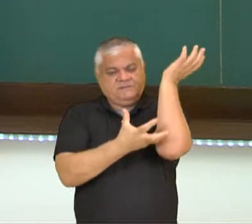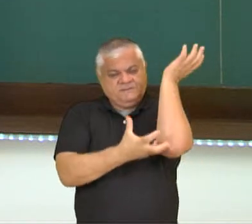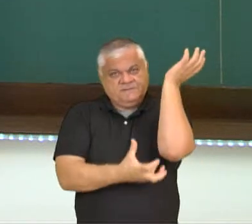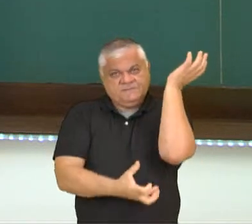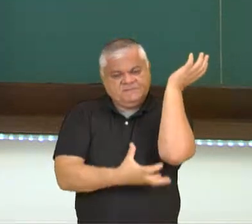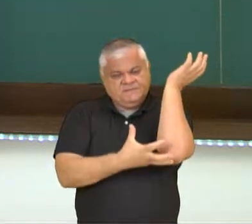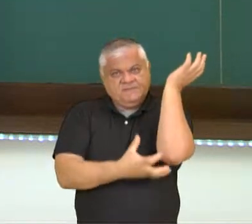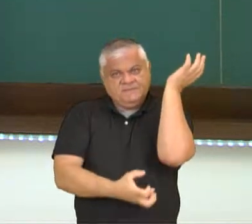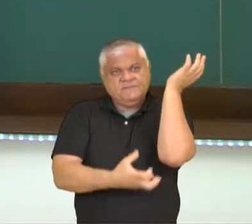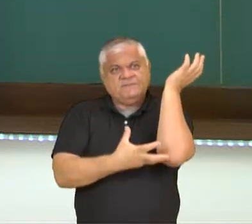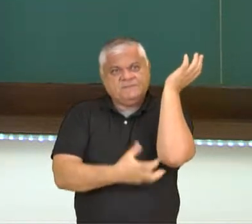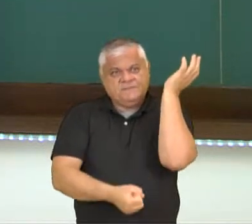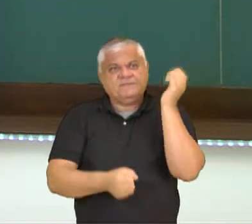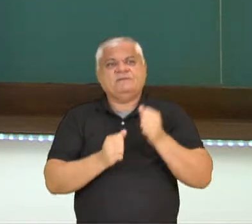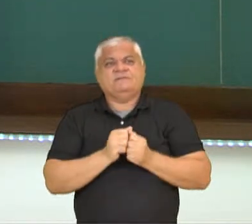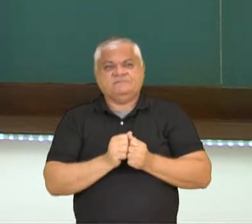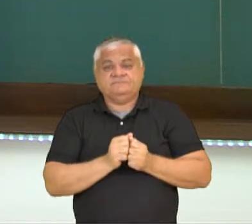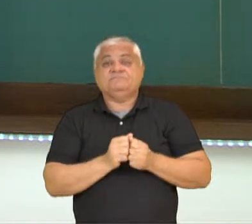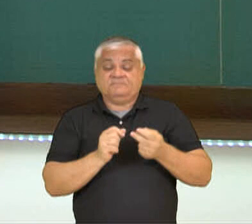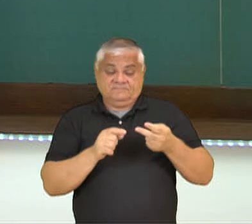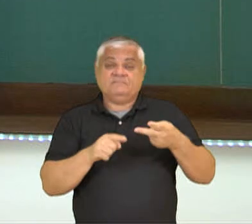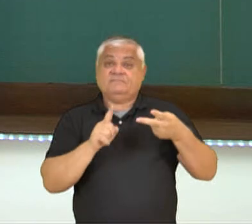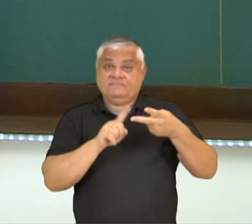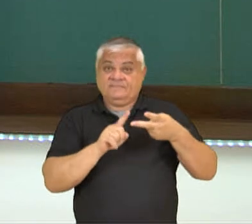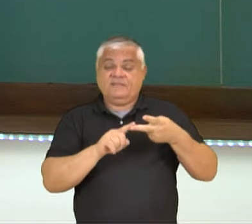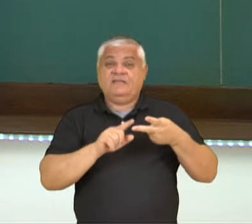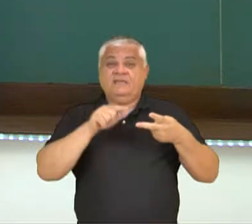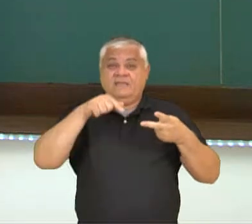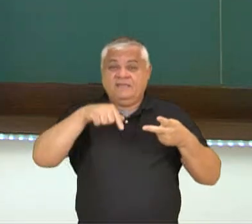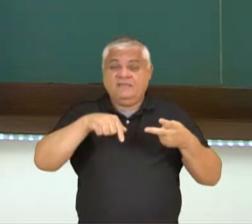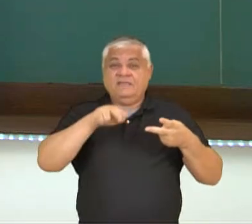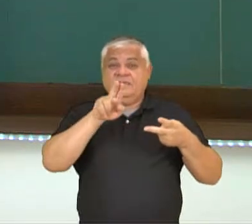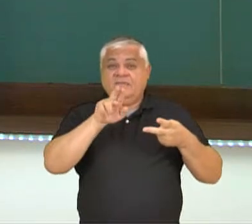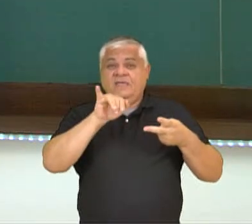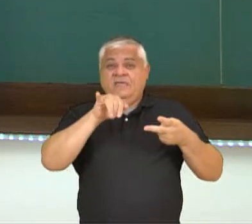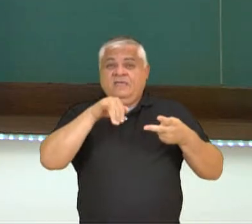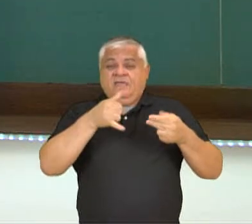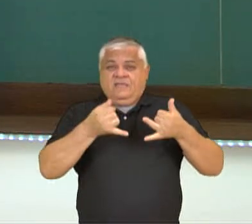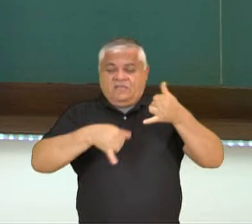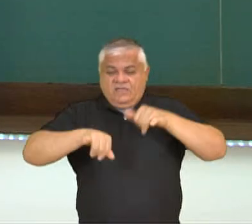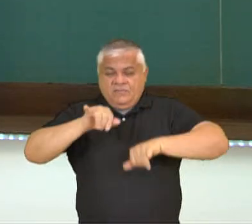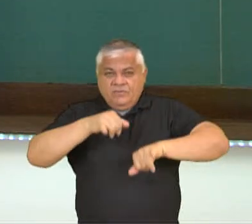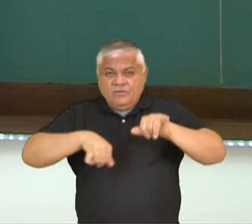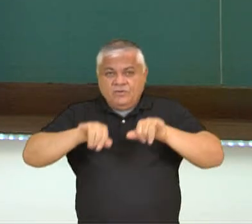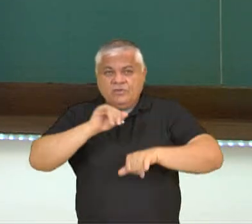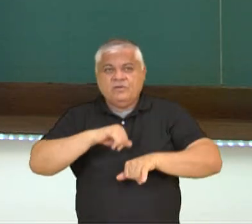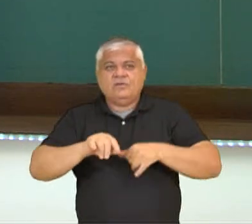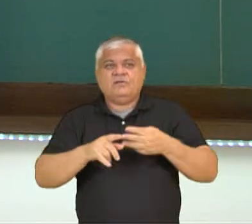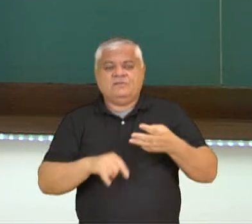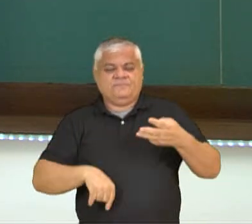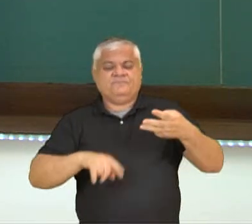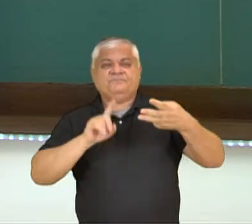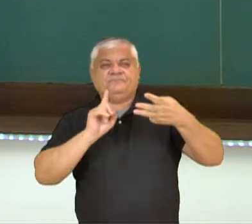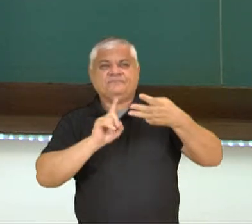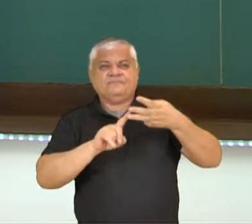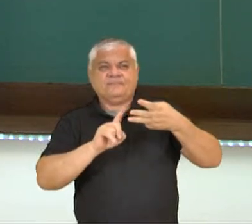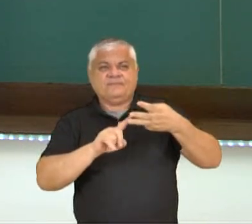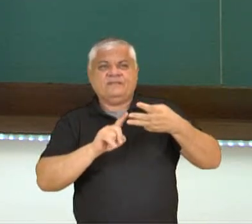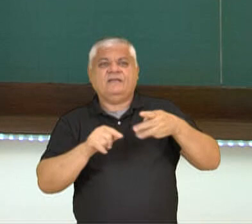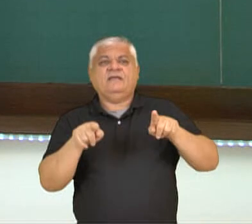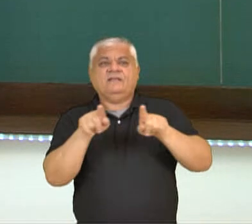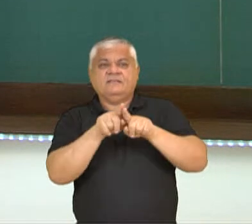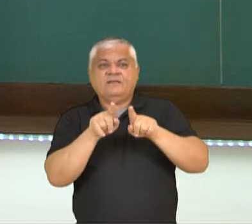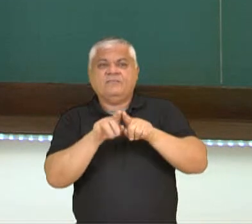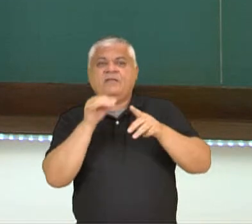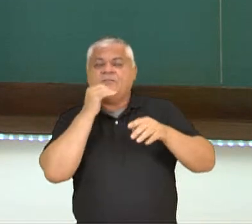O quimiotropismo, resposta orientada aos elementos químicos. O tigmotropismo, que